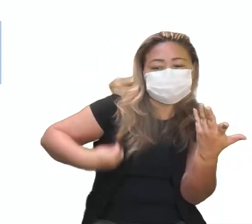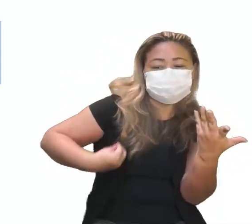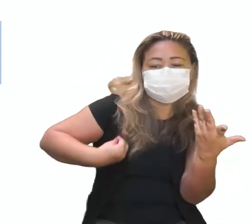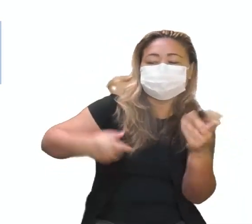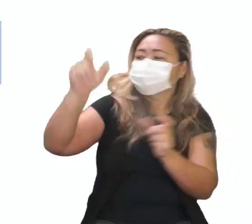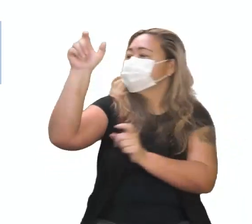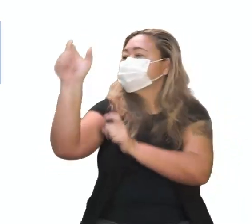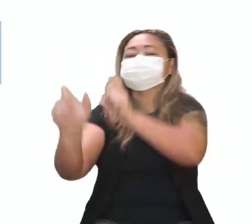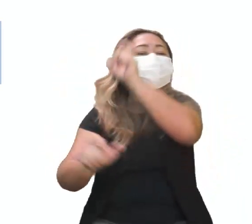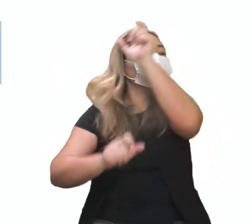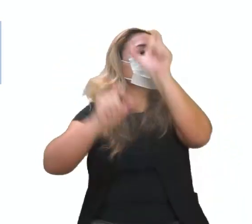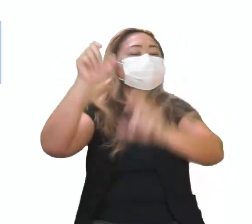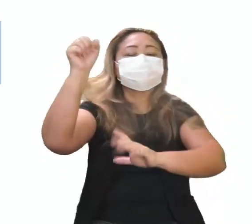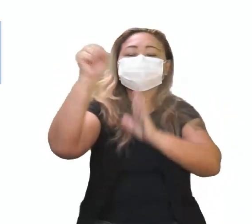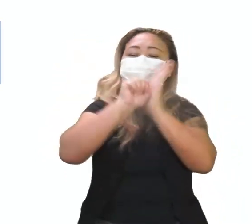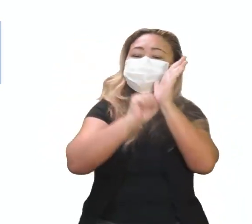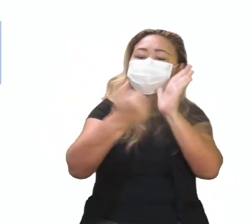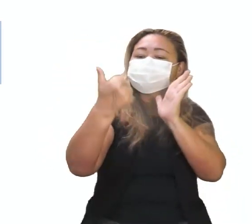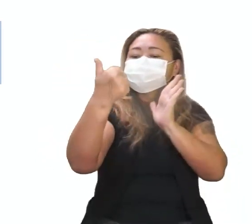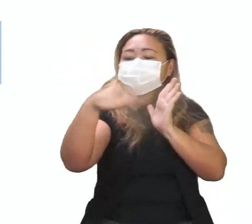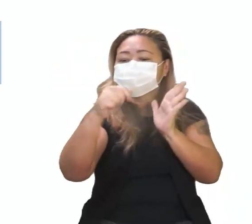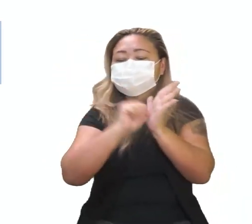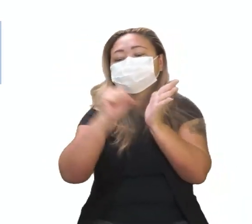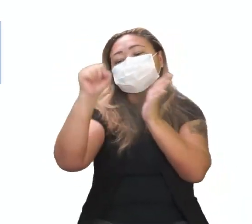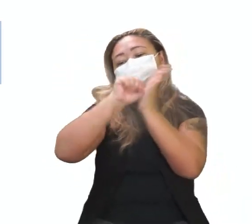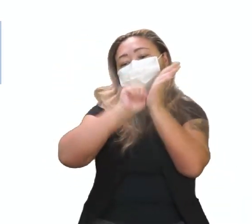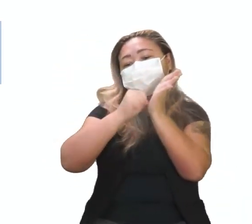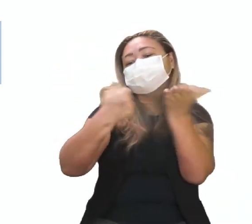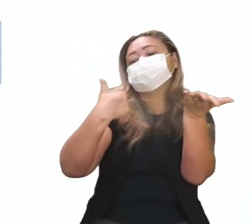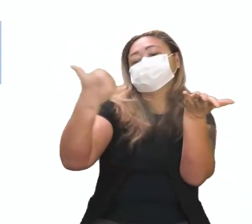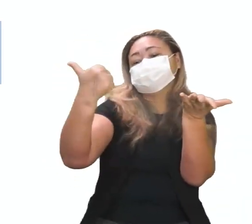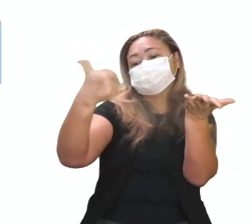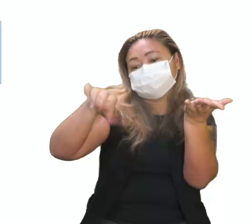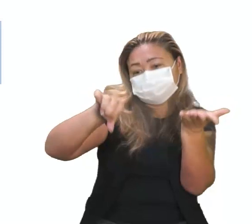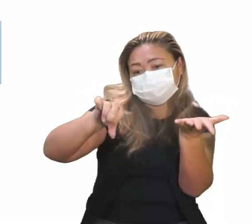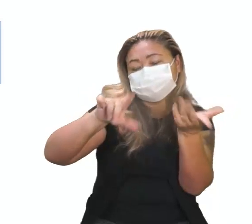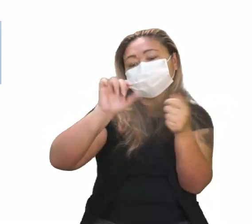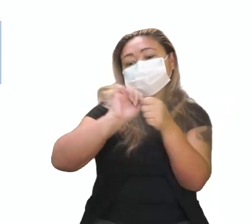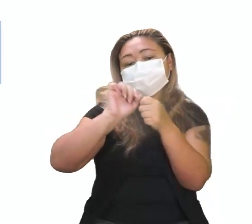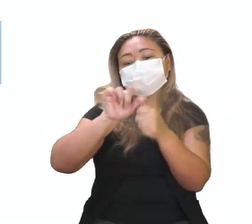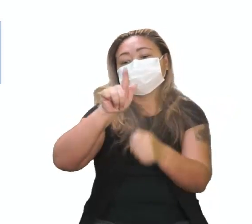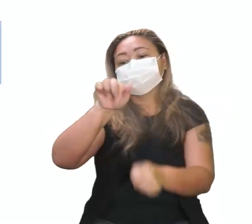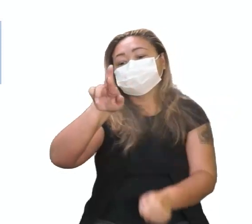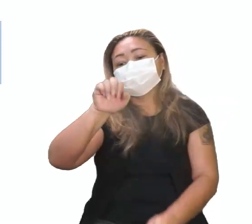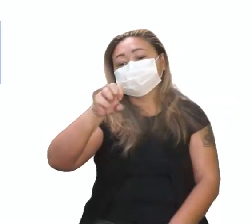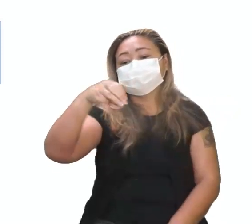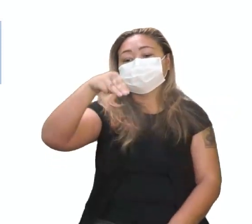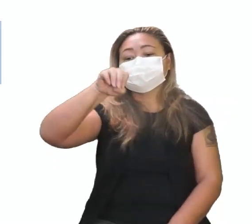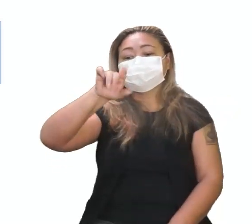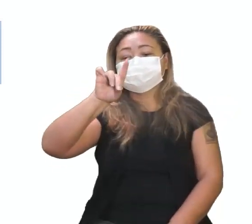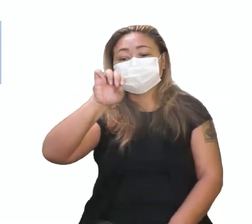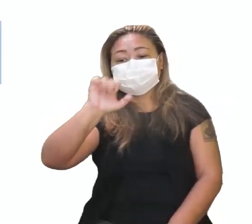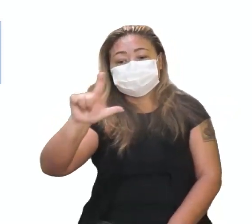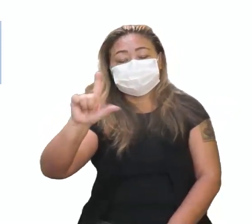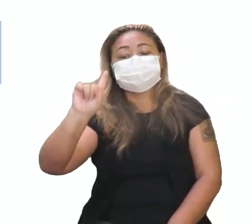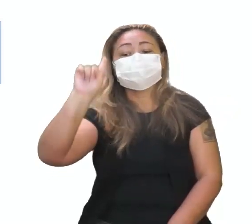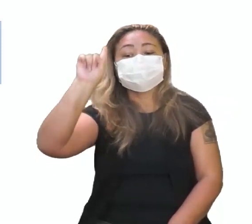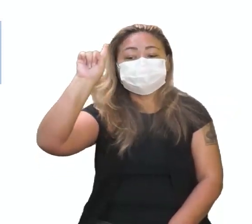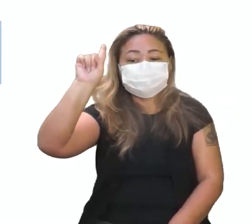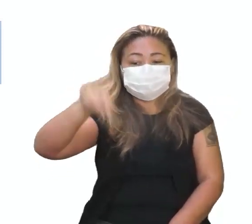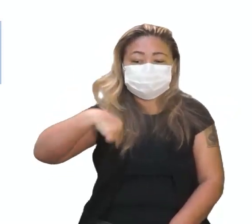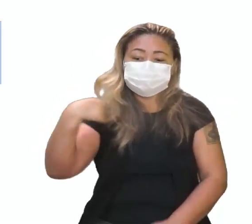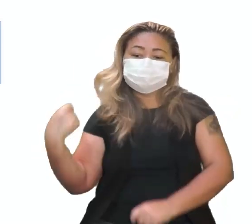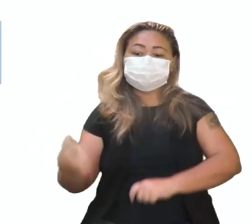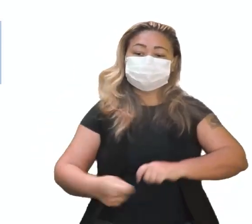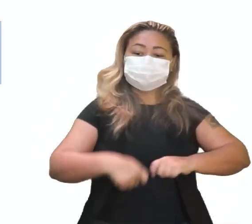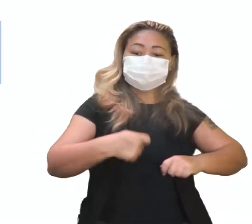né? A gente lembra ali, desde o início do século XVII, finalzinho do século XIX, onde a gente tem Gregor Mendel, que era monjo